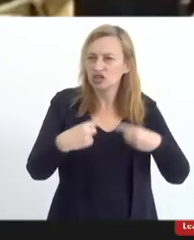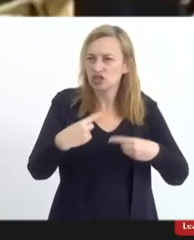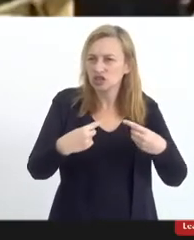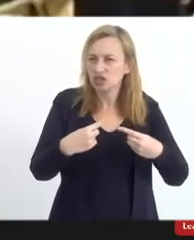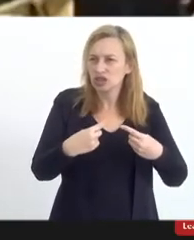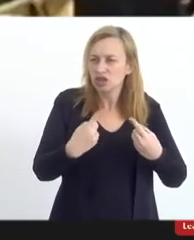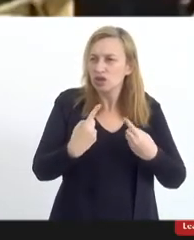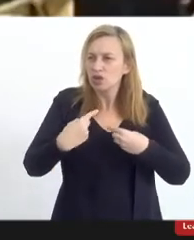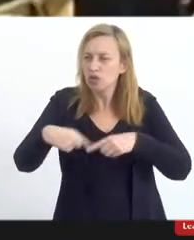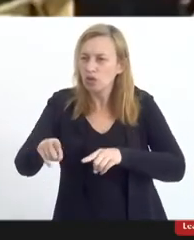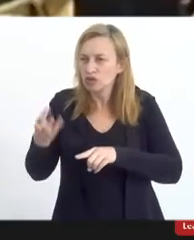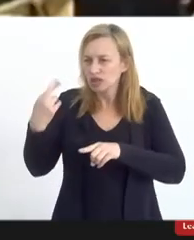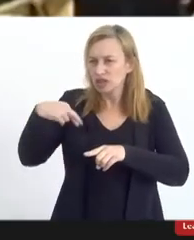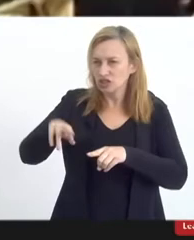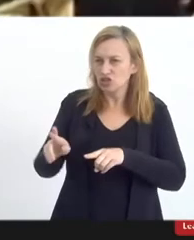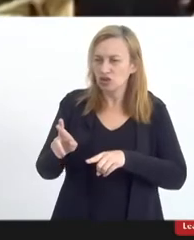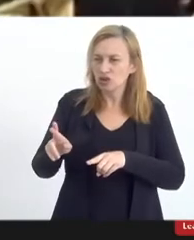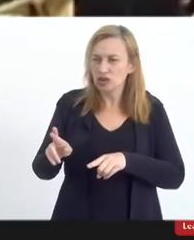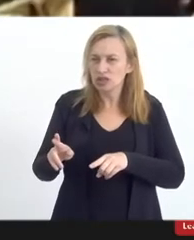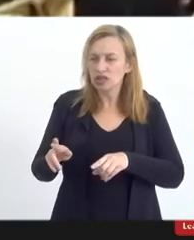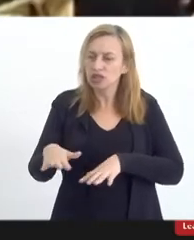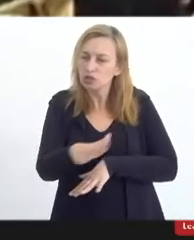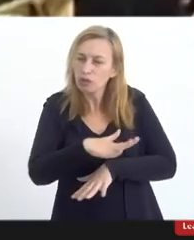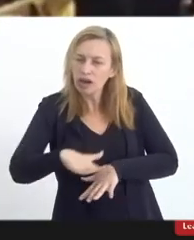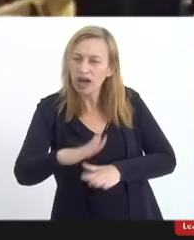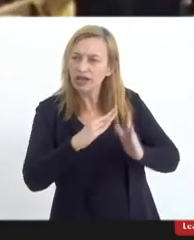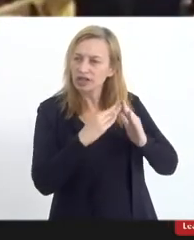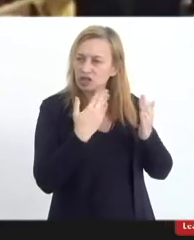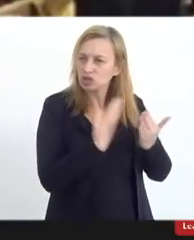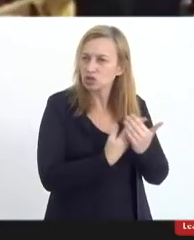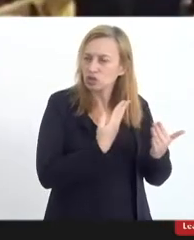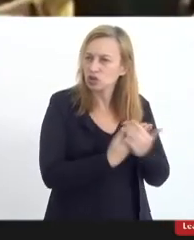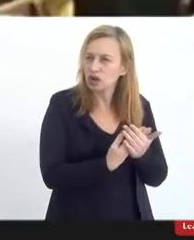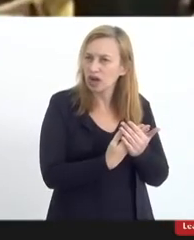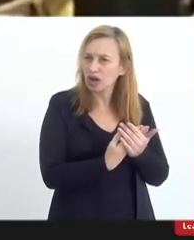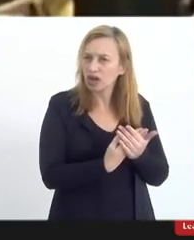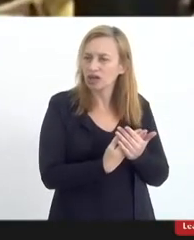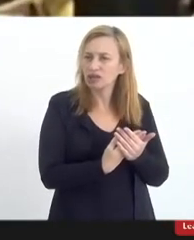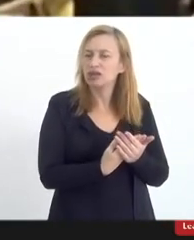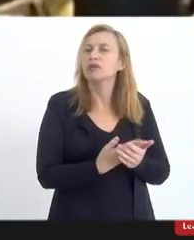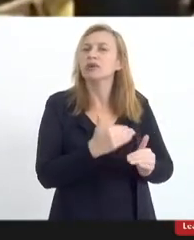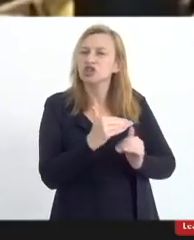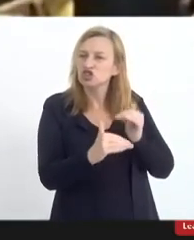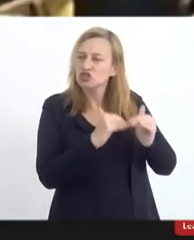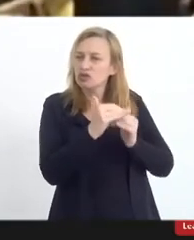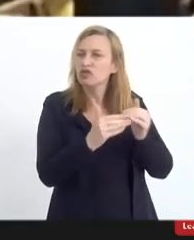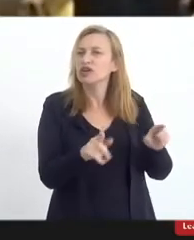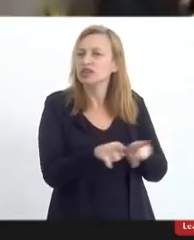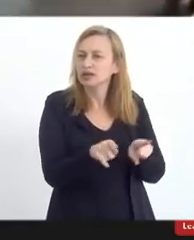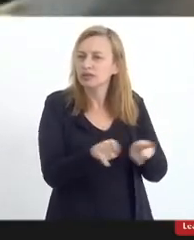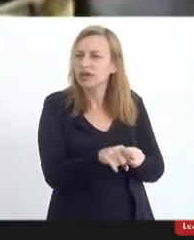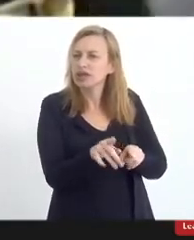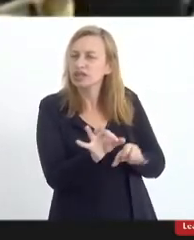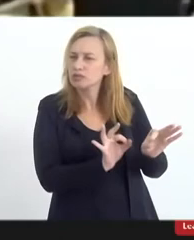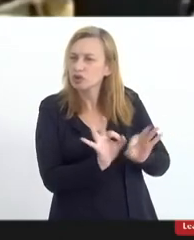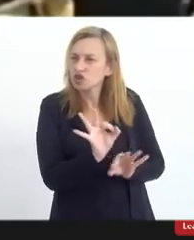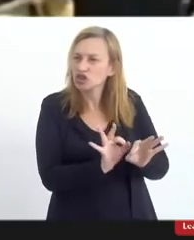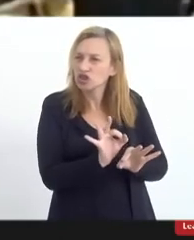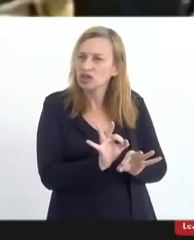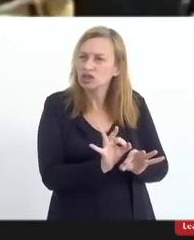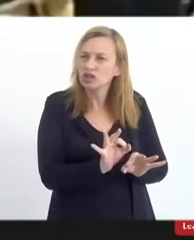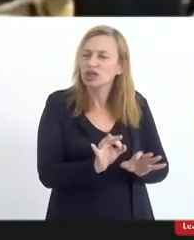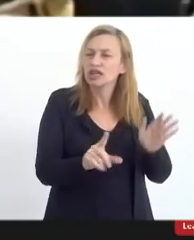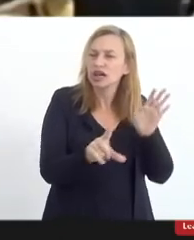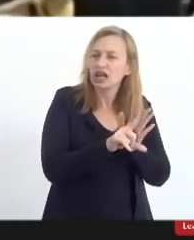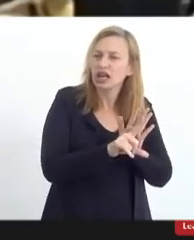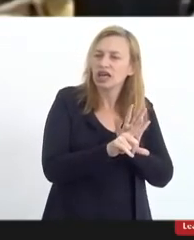dentro do ambiente escolar, então, essa foi uma das justificativas para a gente desenvolver esse projeto, e a lei